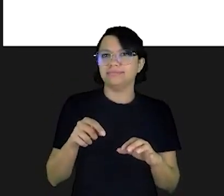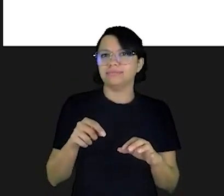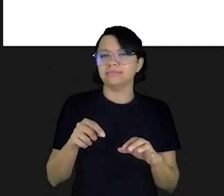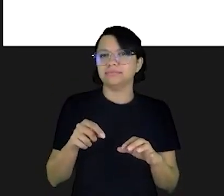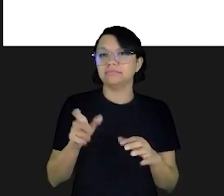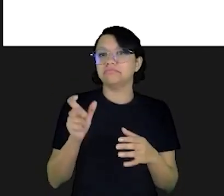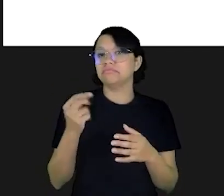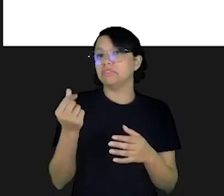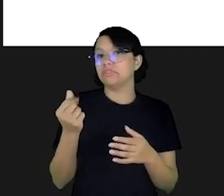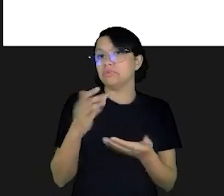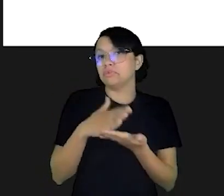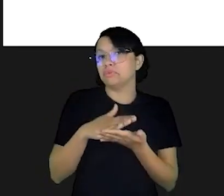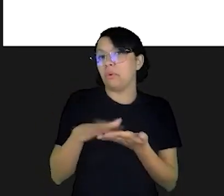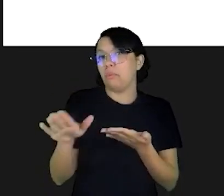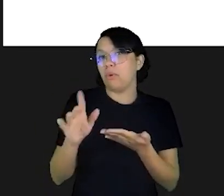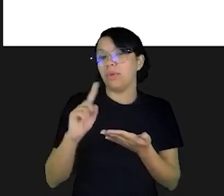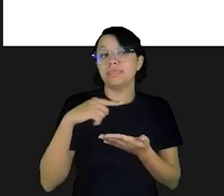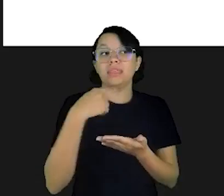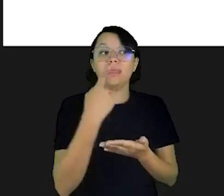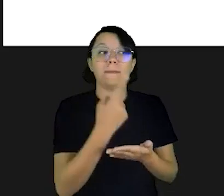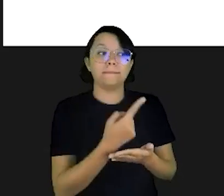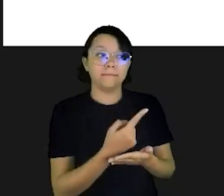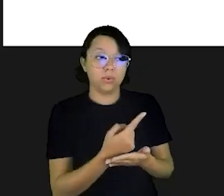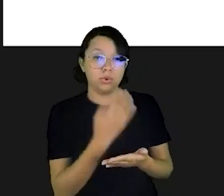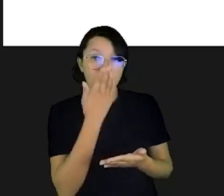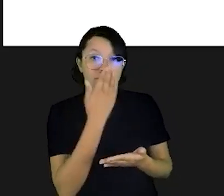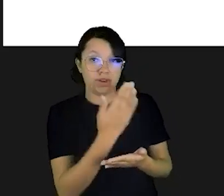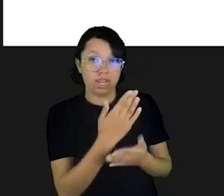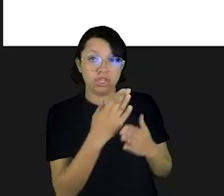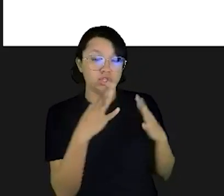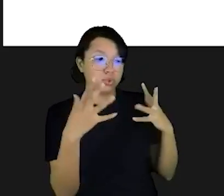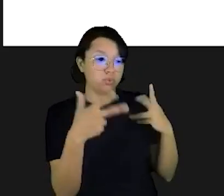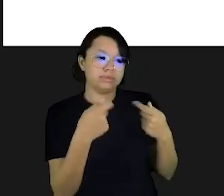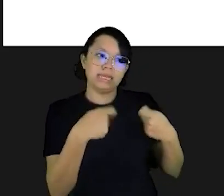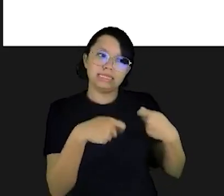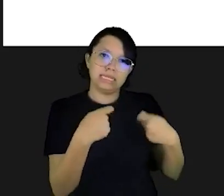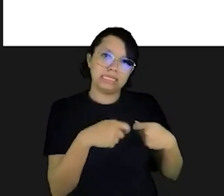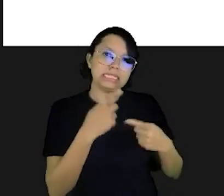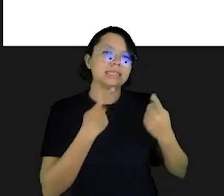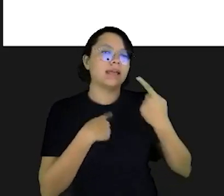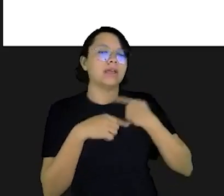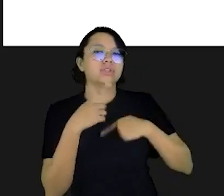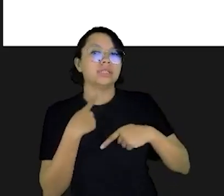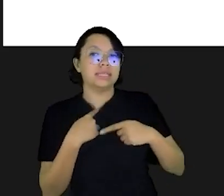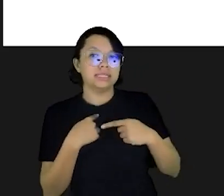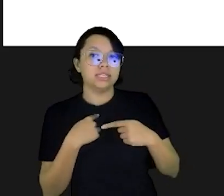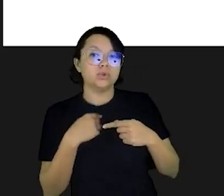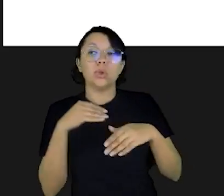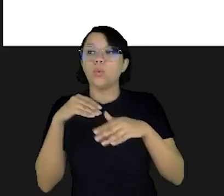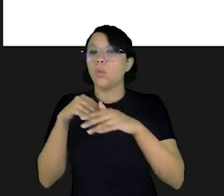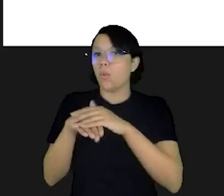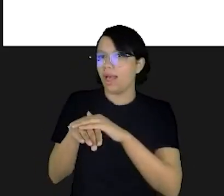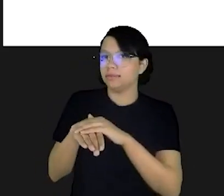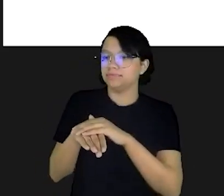Aquilo que sobrou, depois da gente fazer frente às nossas necessidades e aos nossos desejos, a gente guarda para